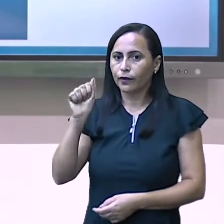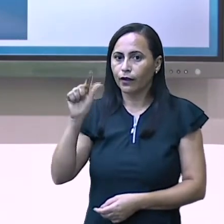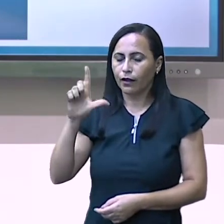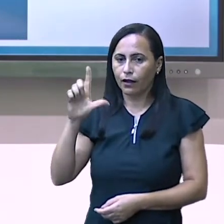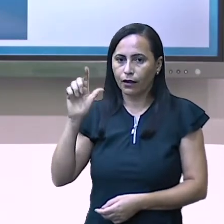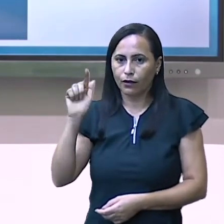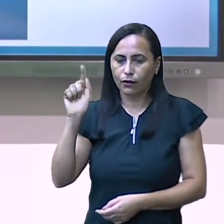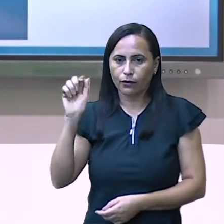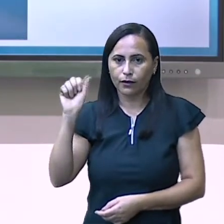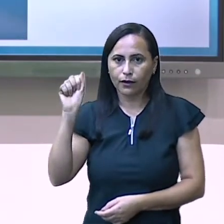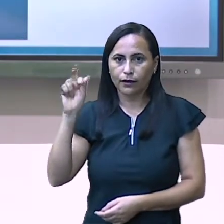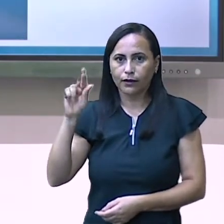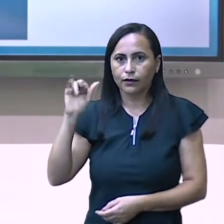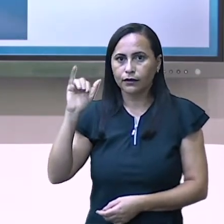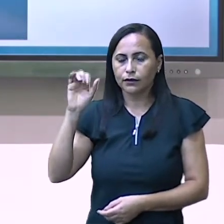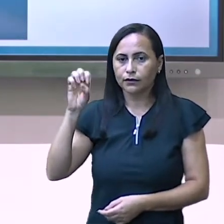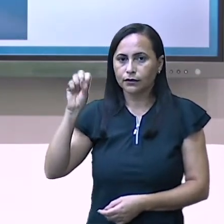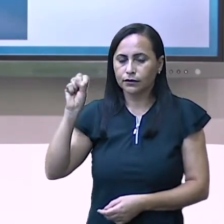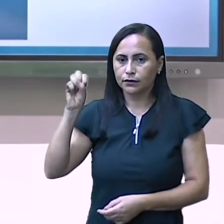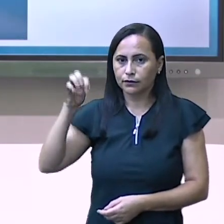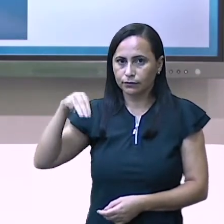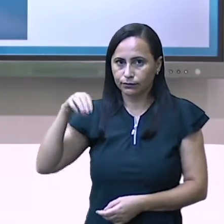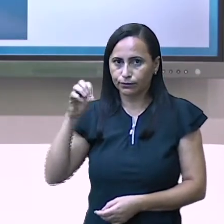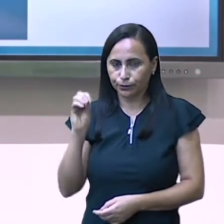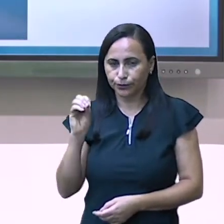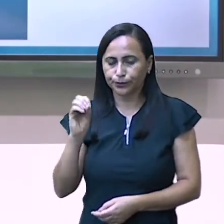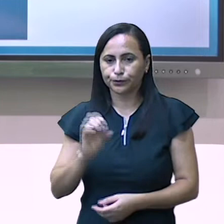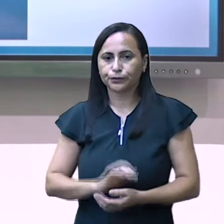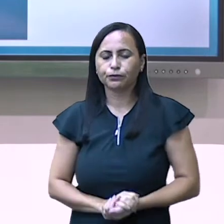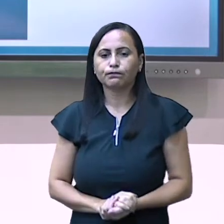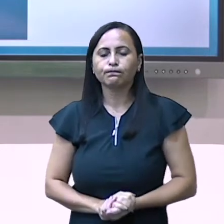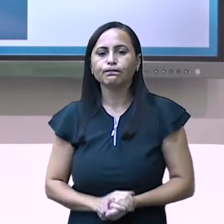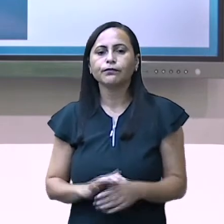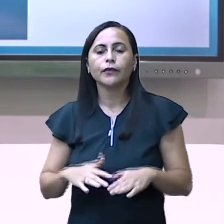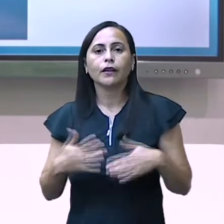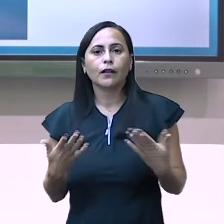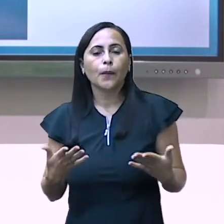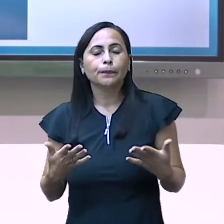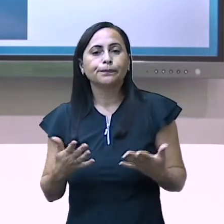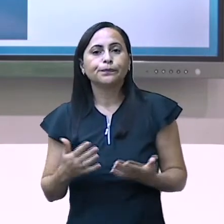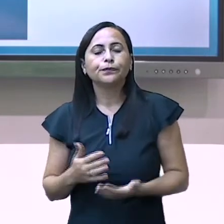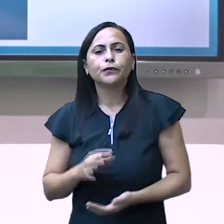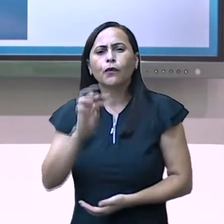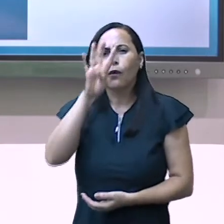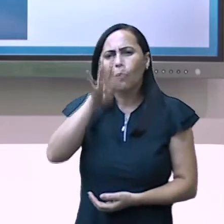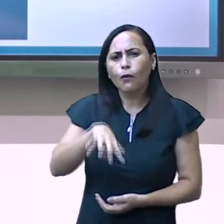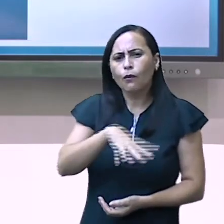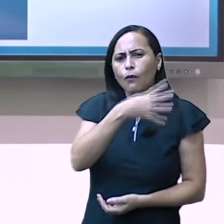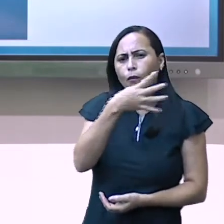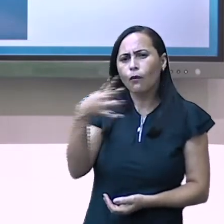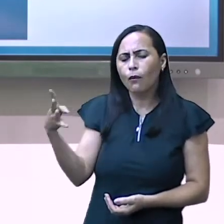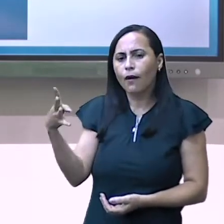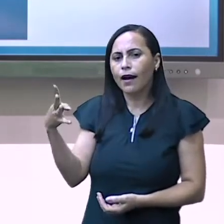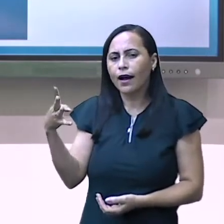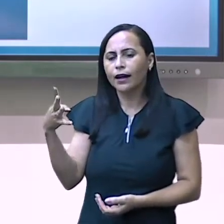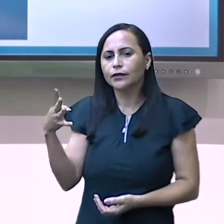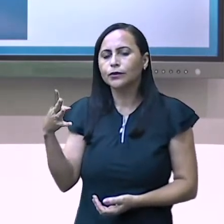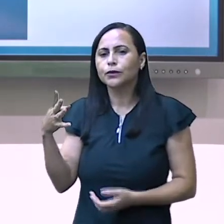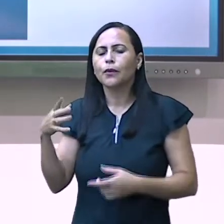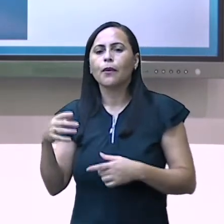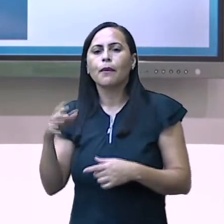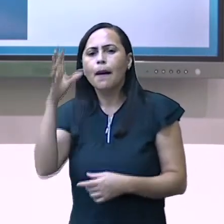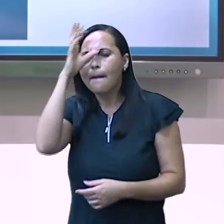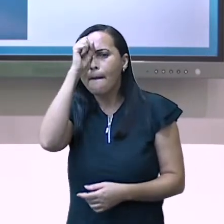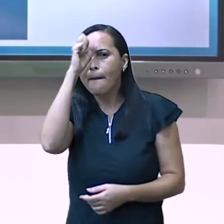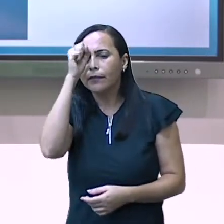Para trabalharmos com o nosso material dourado, nós utilizamos o nosso quadro valor de lugar. Observem, Unidade,